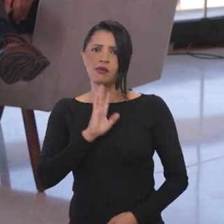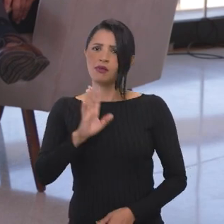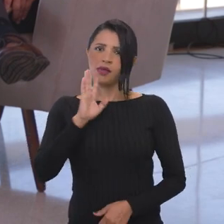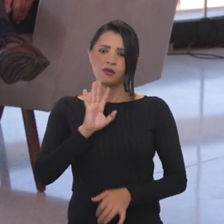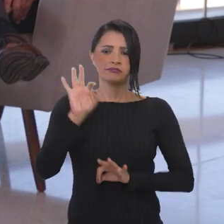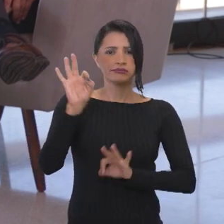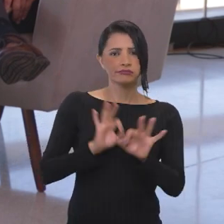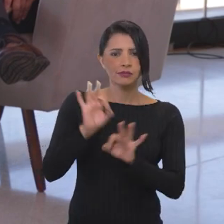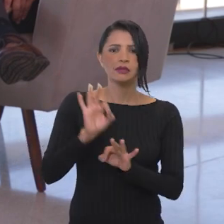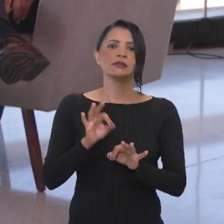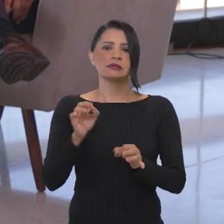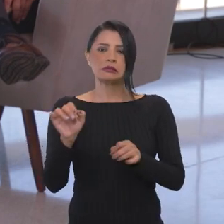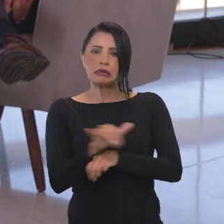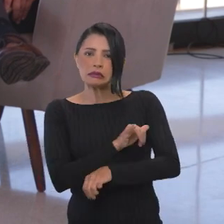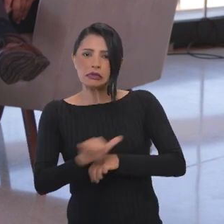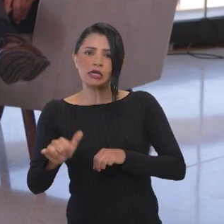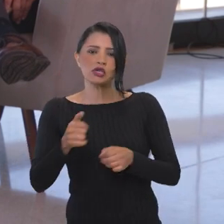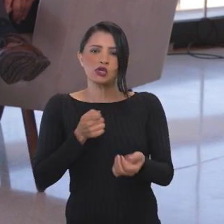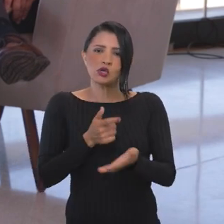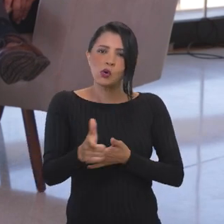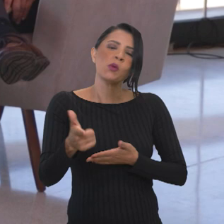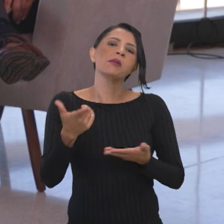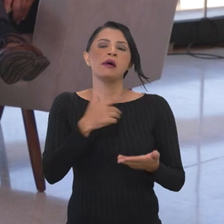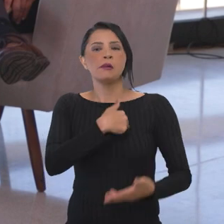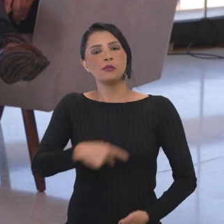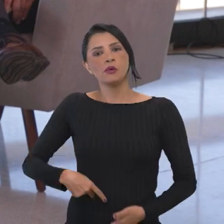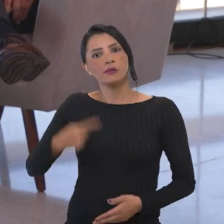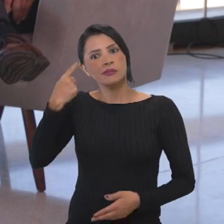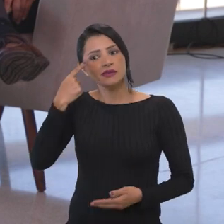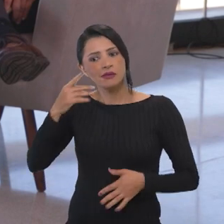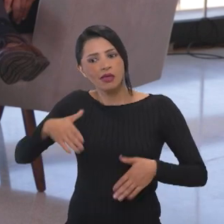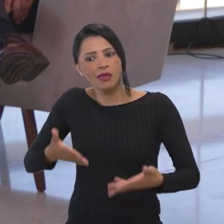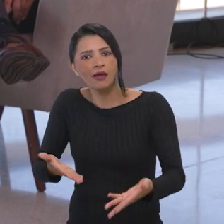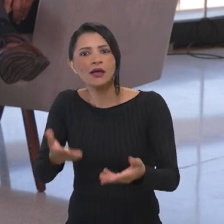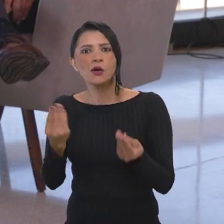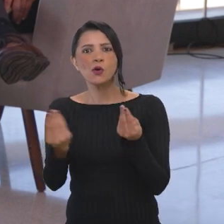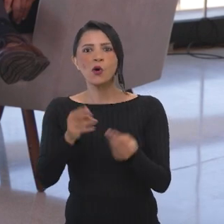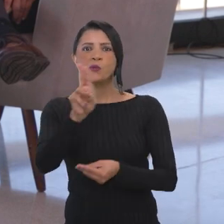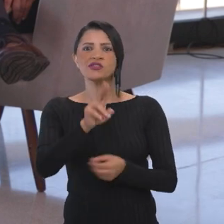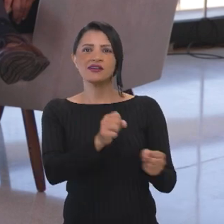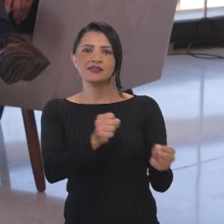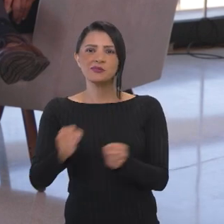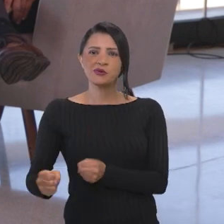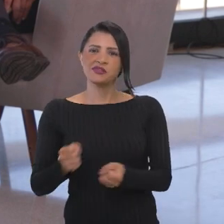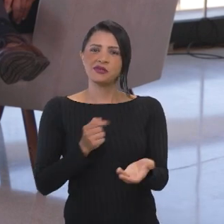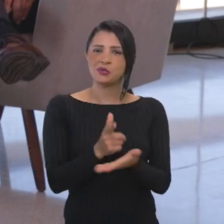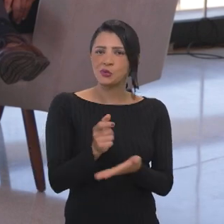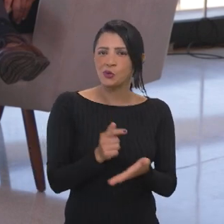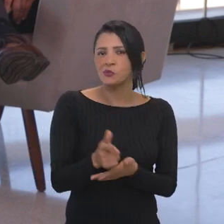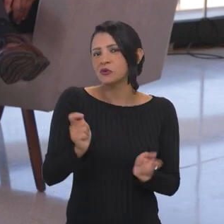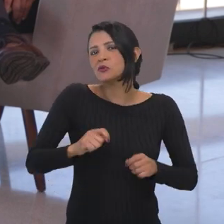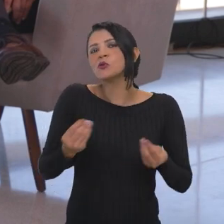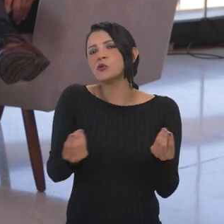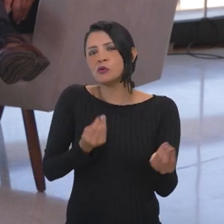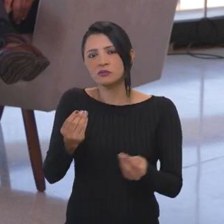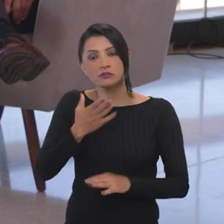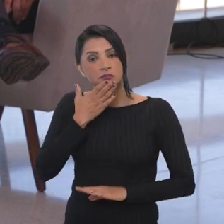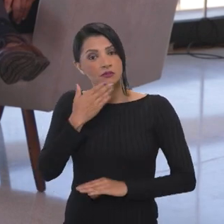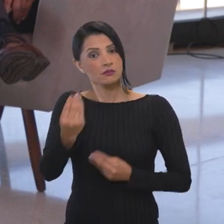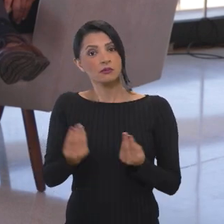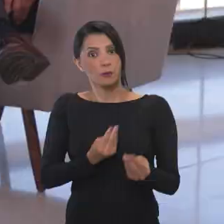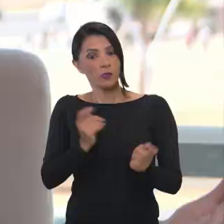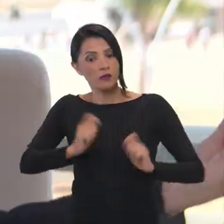uma estratégia de compras públicas para pensar esse poder indutor do Estado. Como utilizar esse poder de compra tão grande para